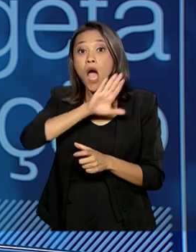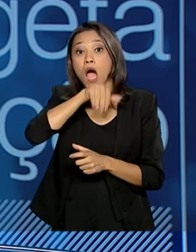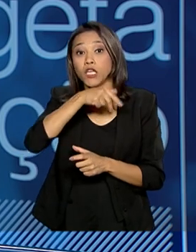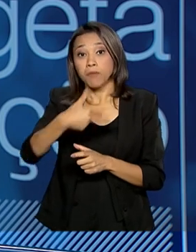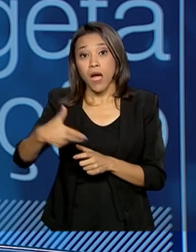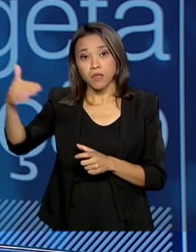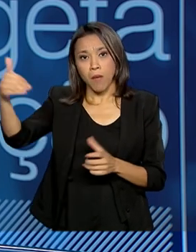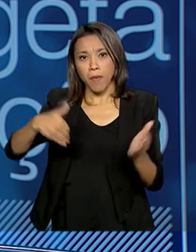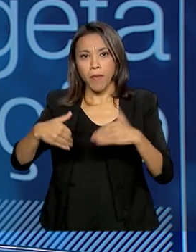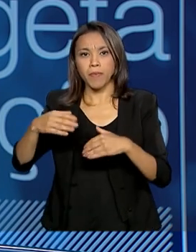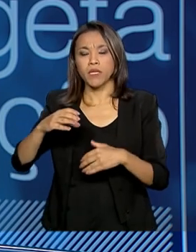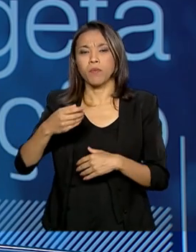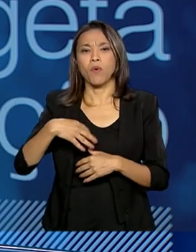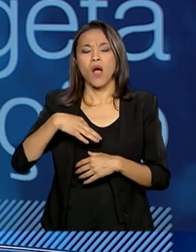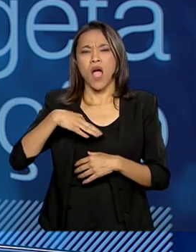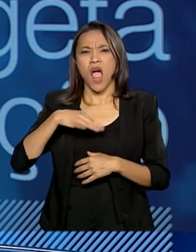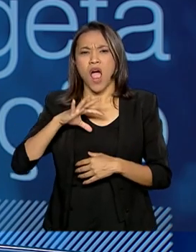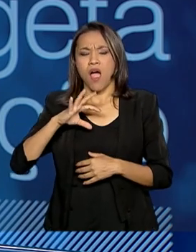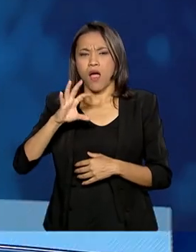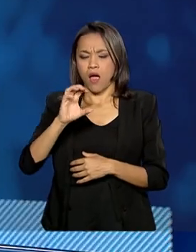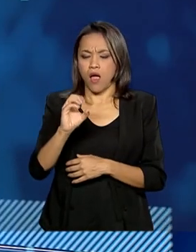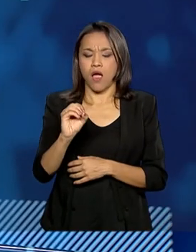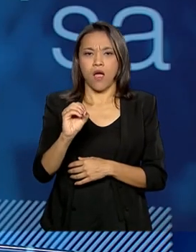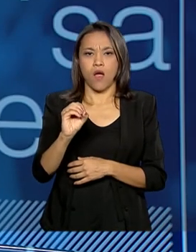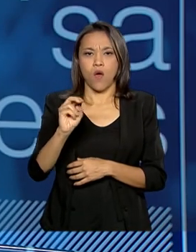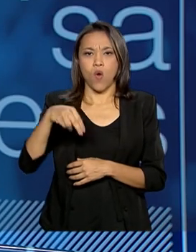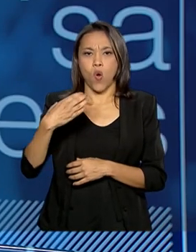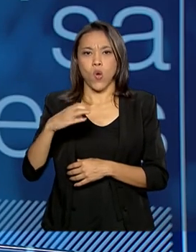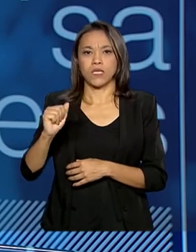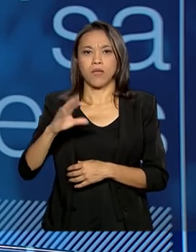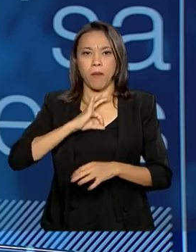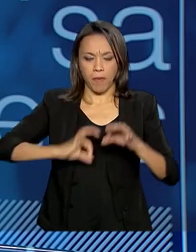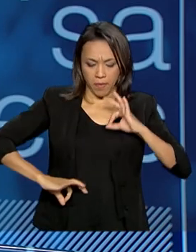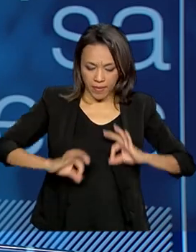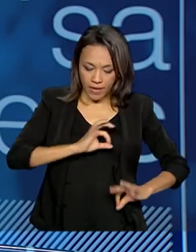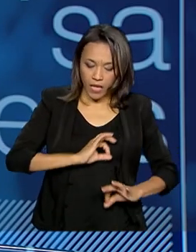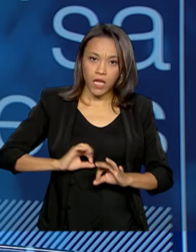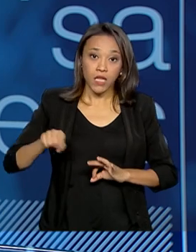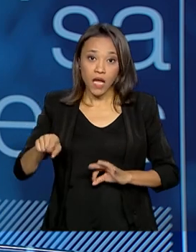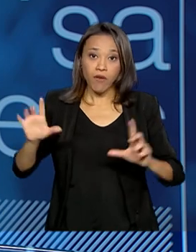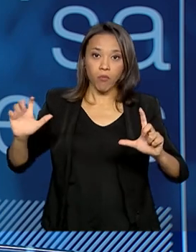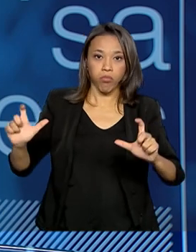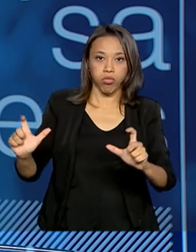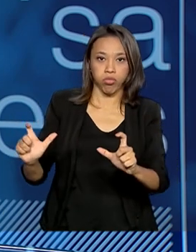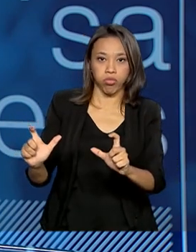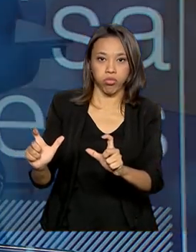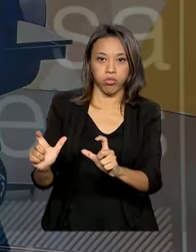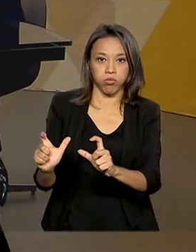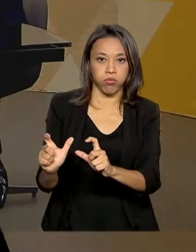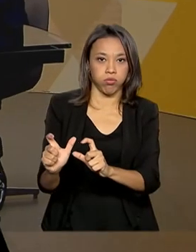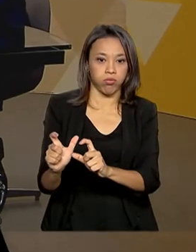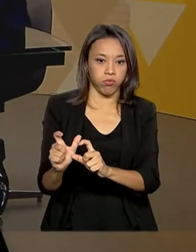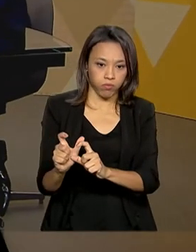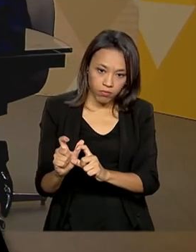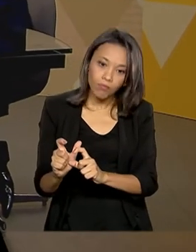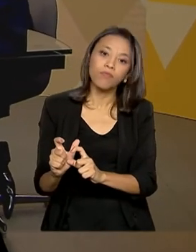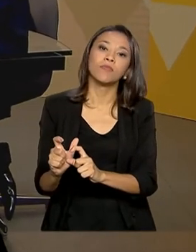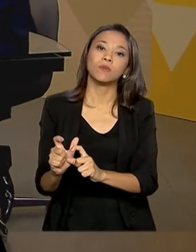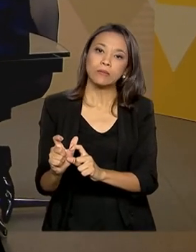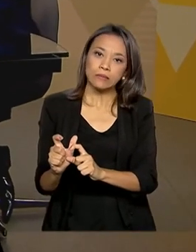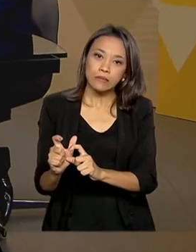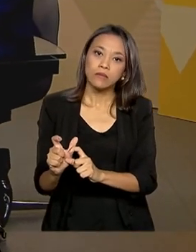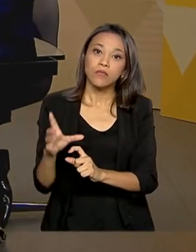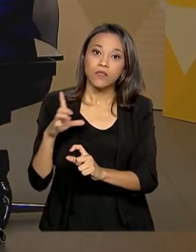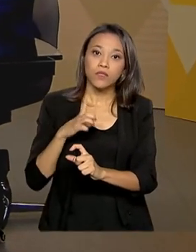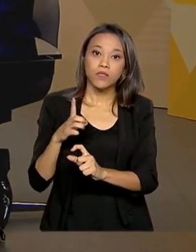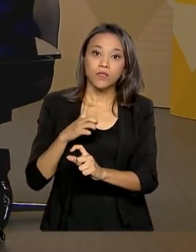que é a onça pintada. Então, dobrou a quantidade que estava sendo extinta. Então, aumentou, estava sendo... Tinha